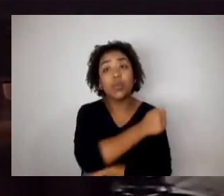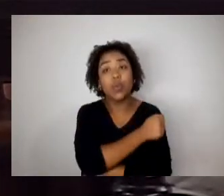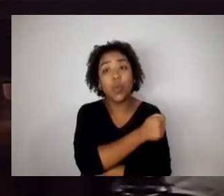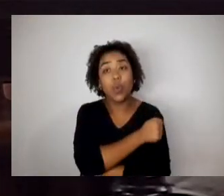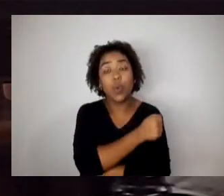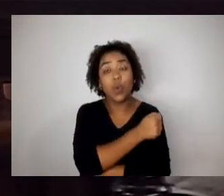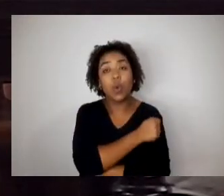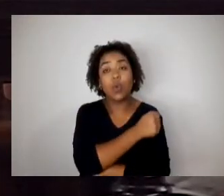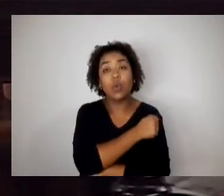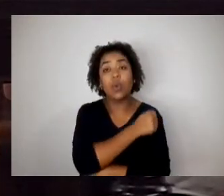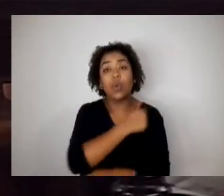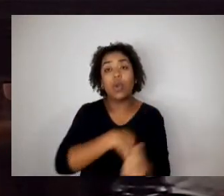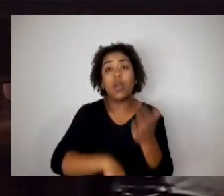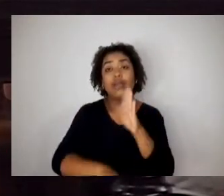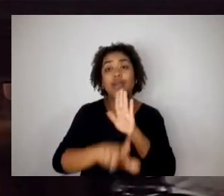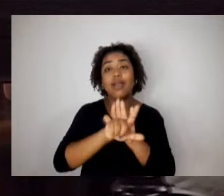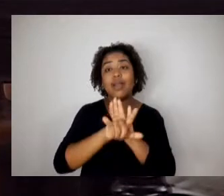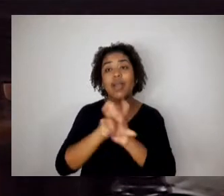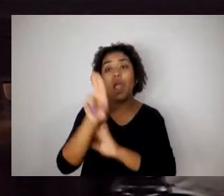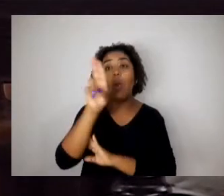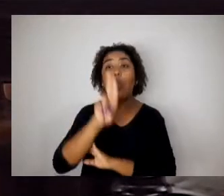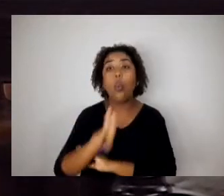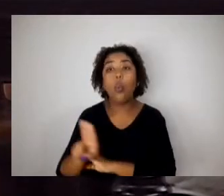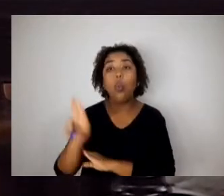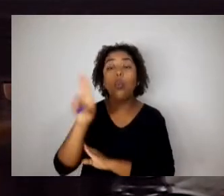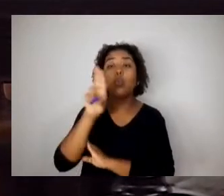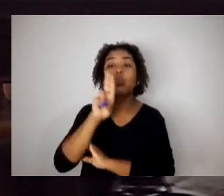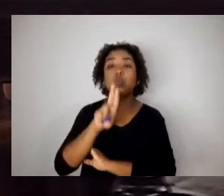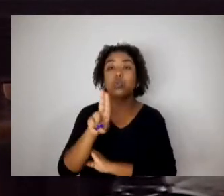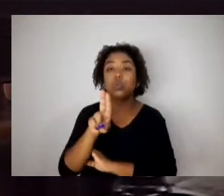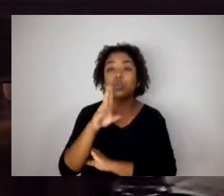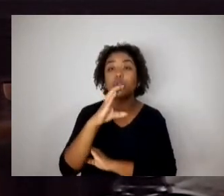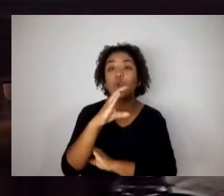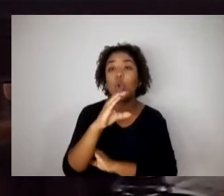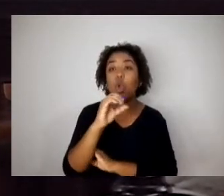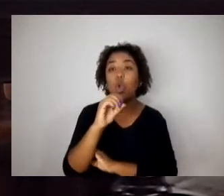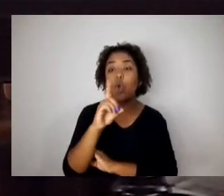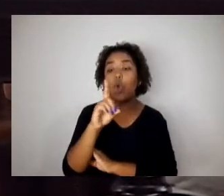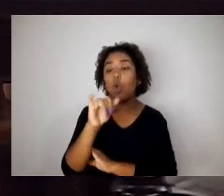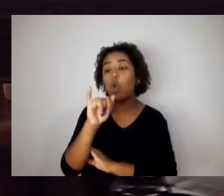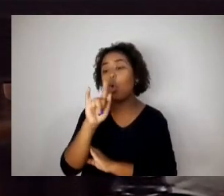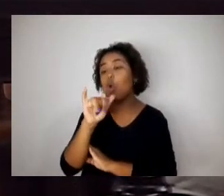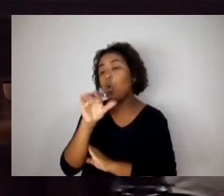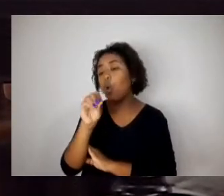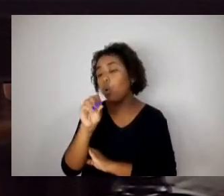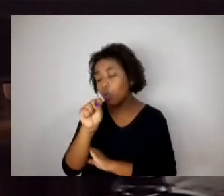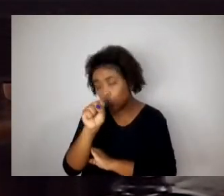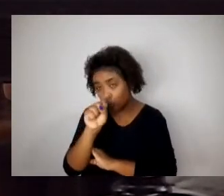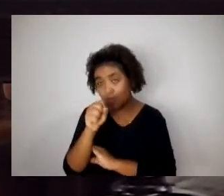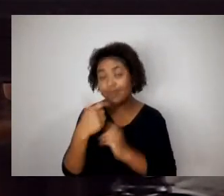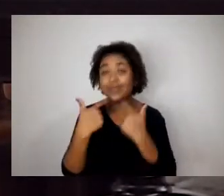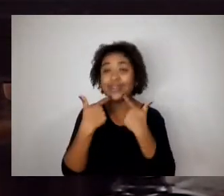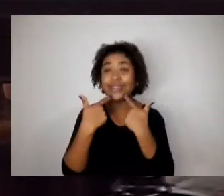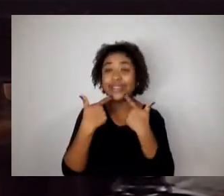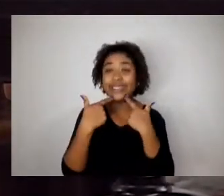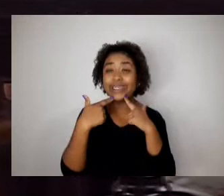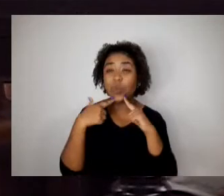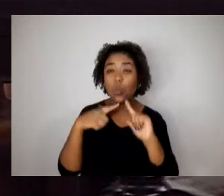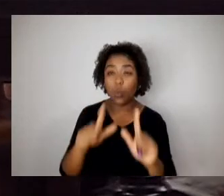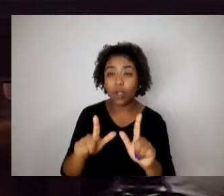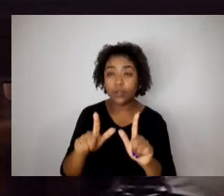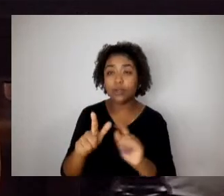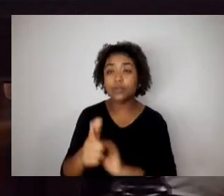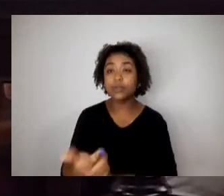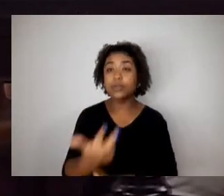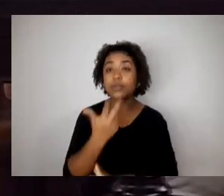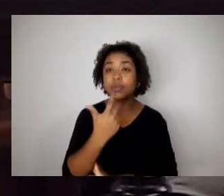utilização de códigos e linguagens à língua portuguesa não previstos